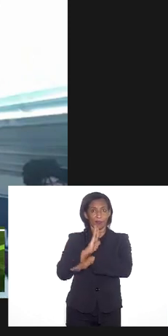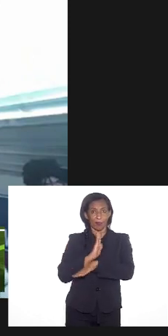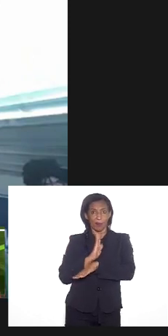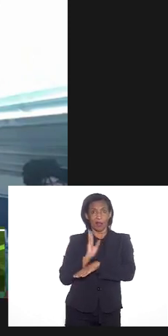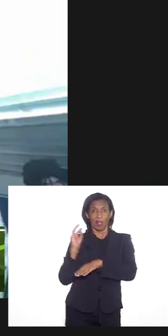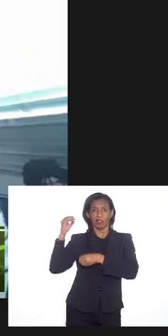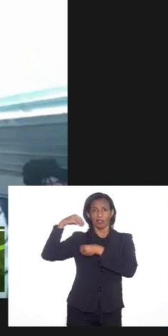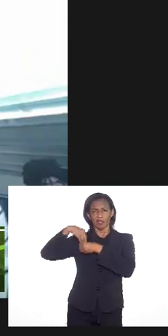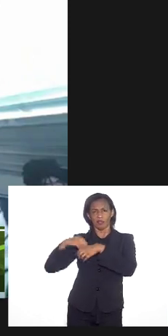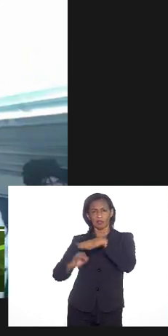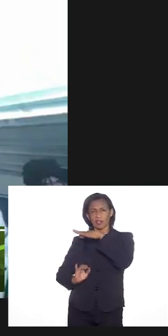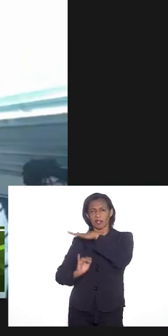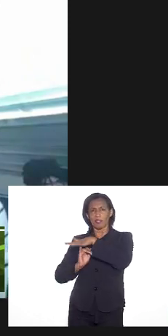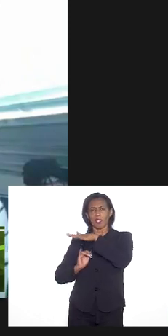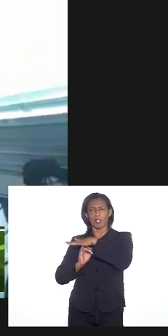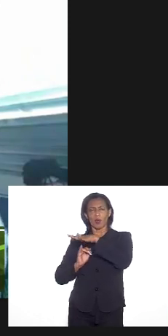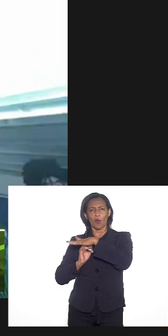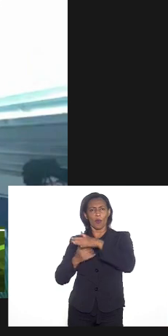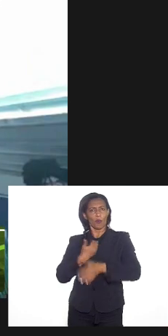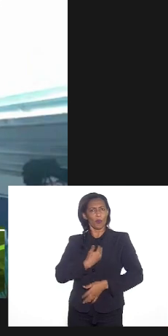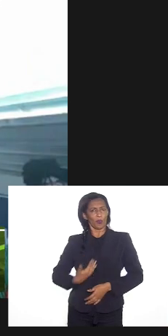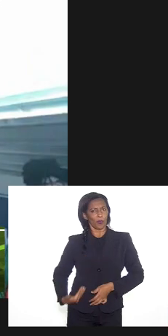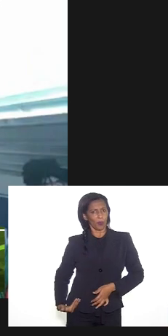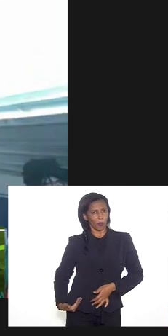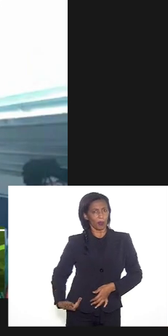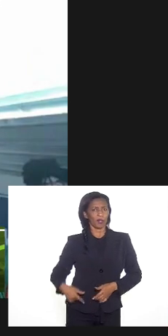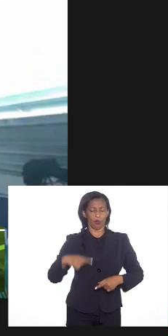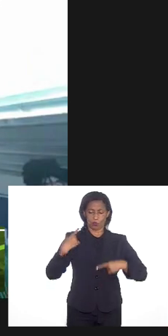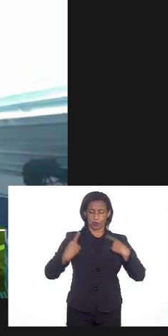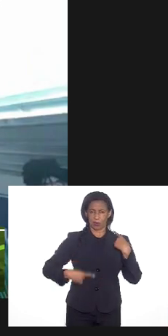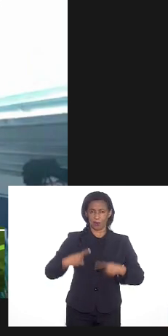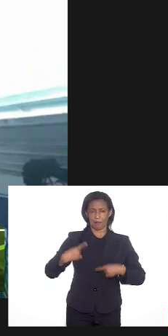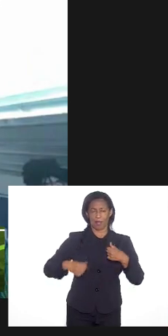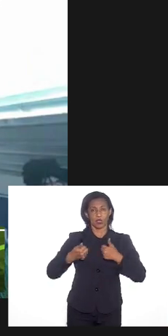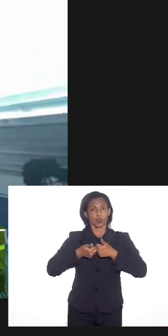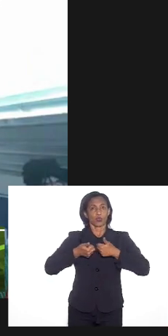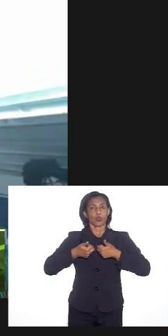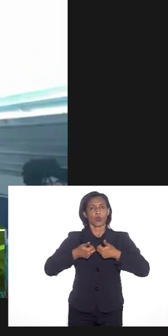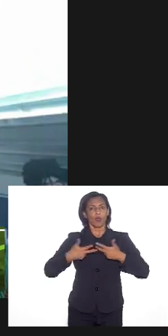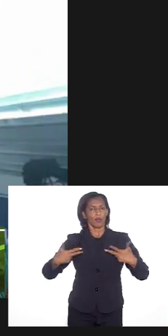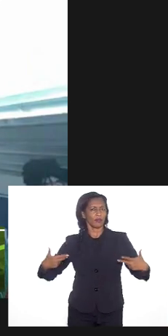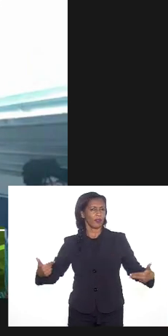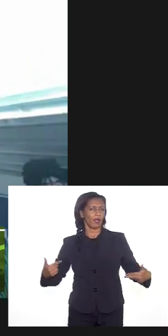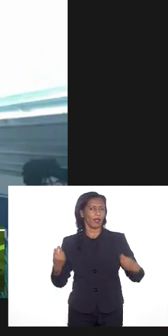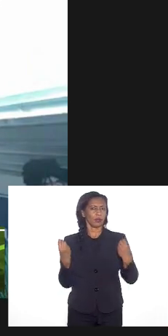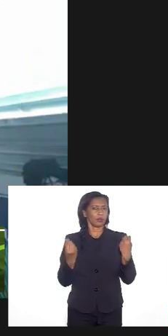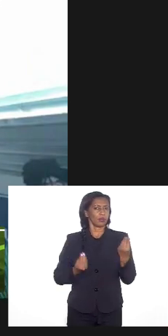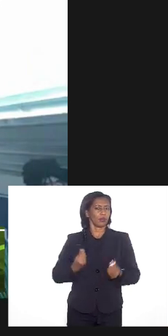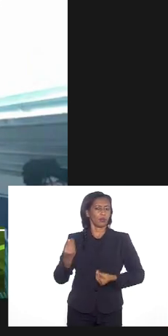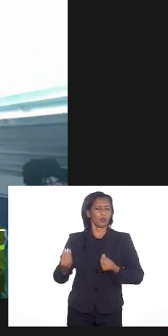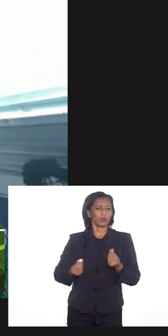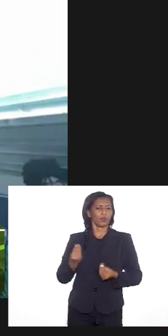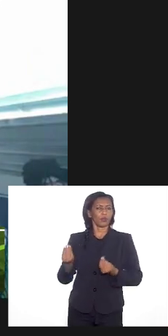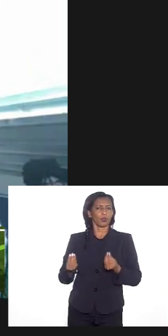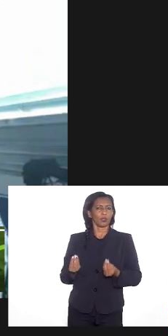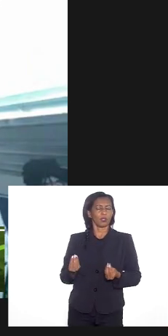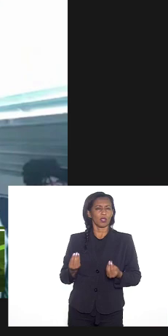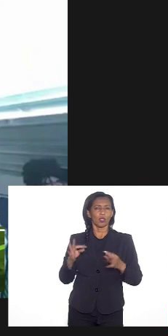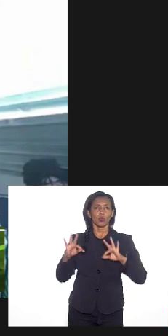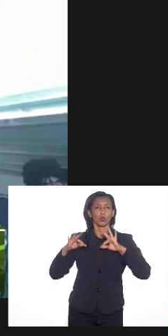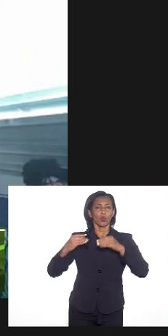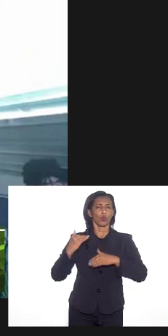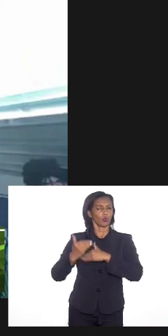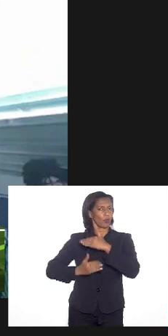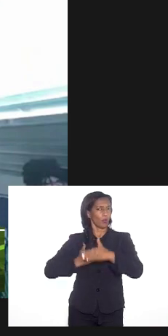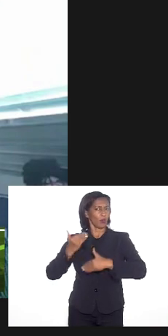instituições públicas o debate qualificado sobre o que representa todo o